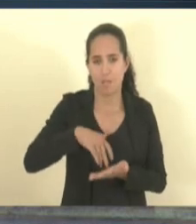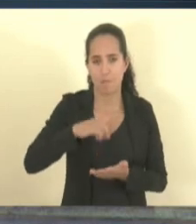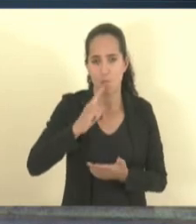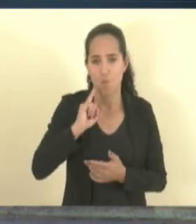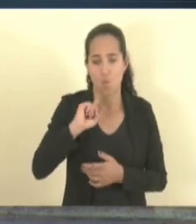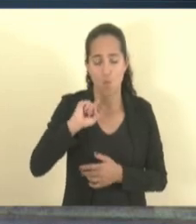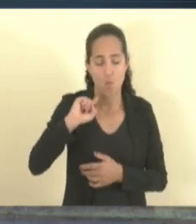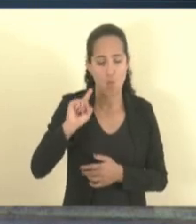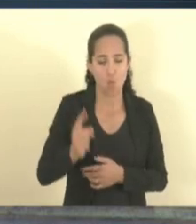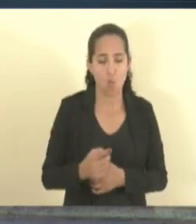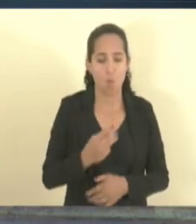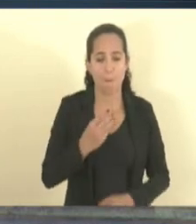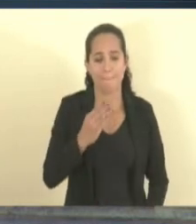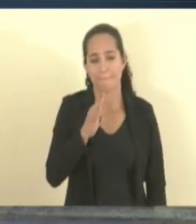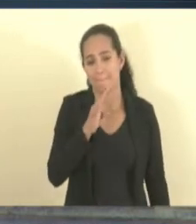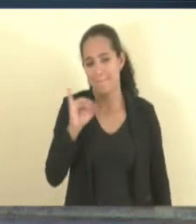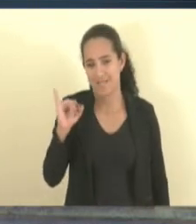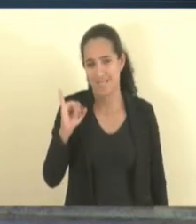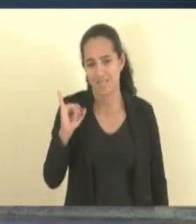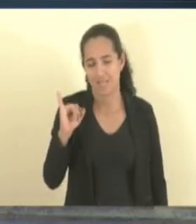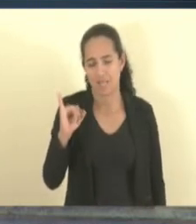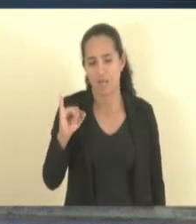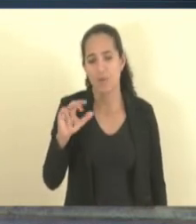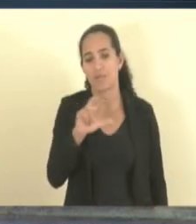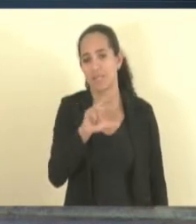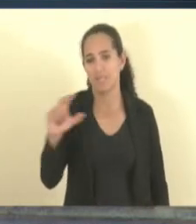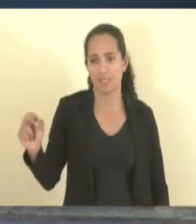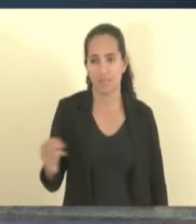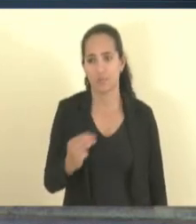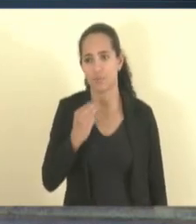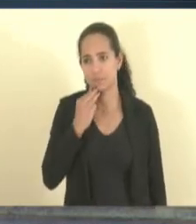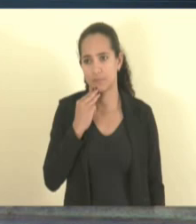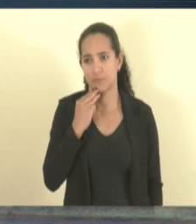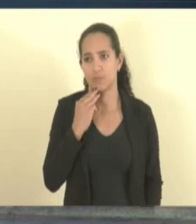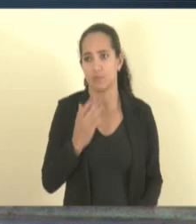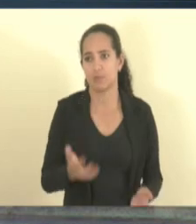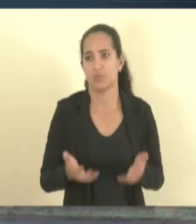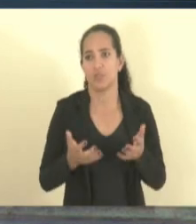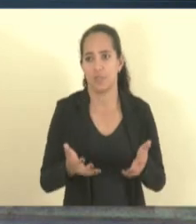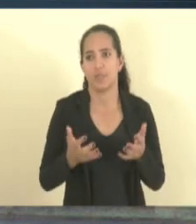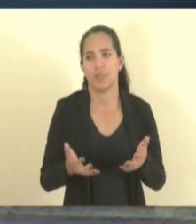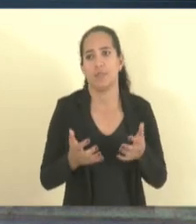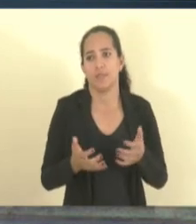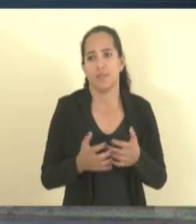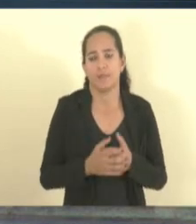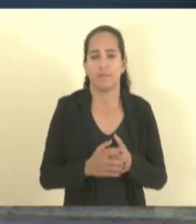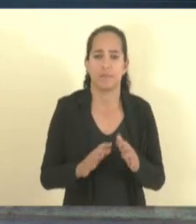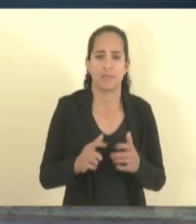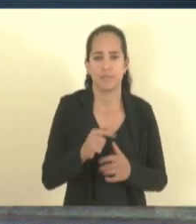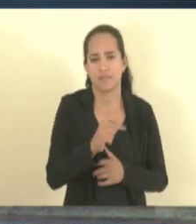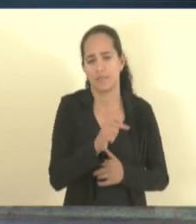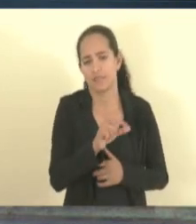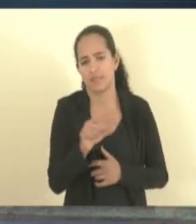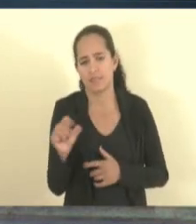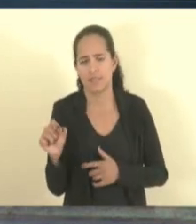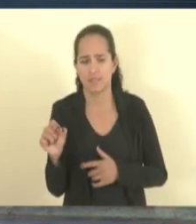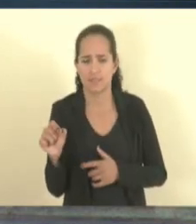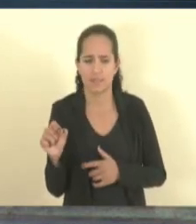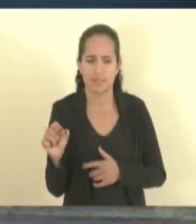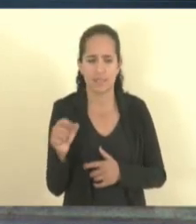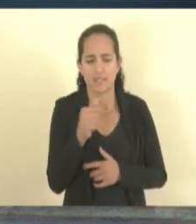mas a nossa meta, o nosso orçamento, a meta distribuída é em torno de 770,